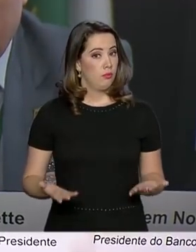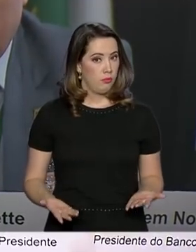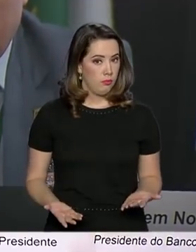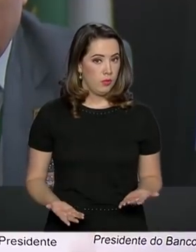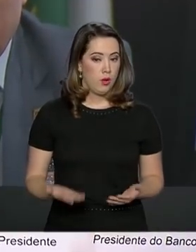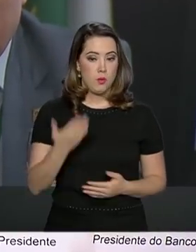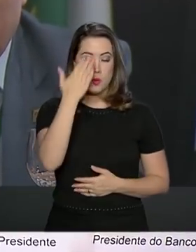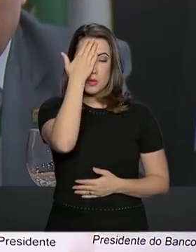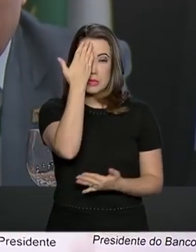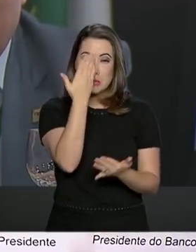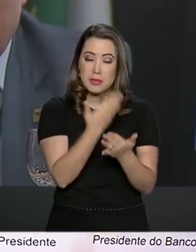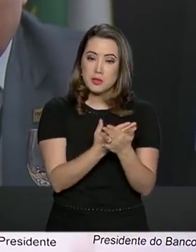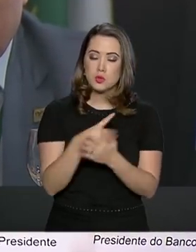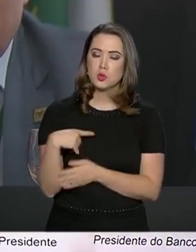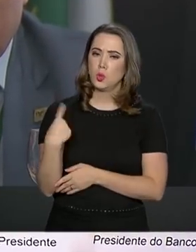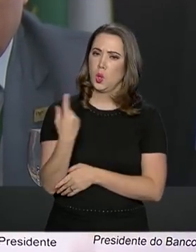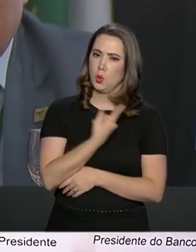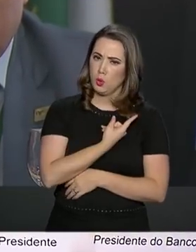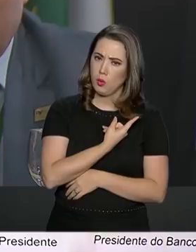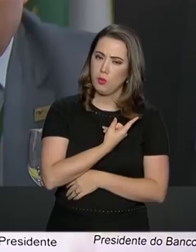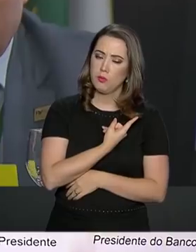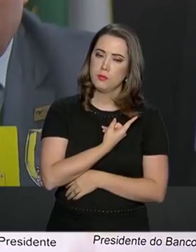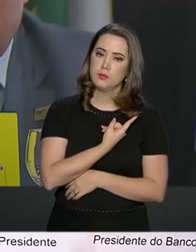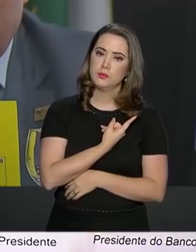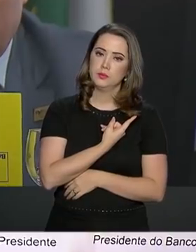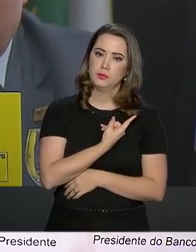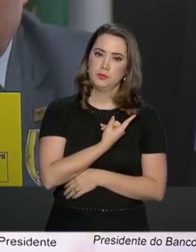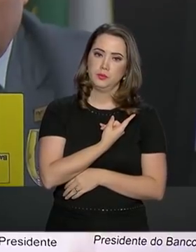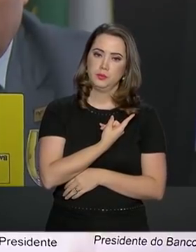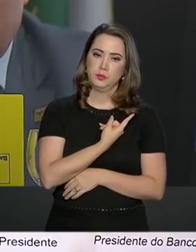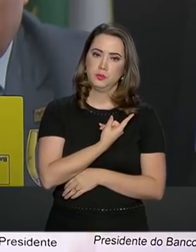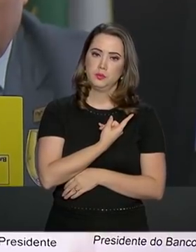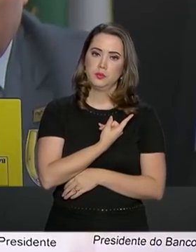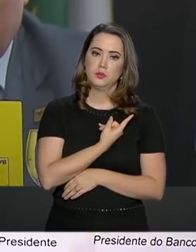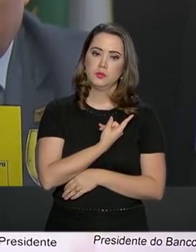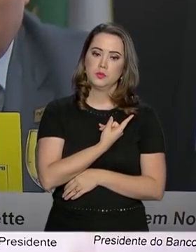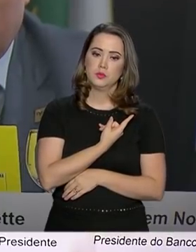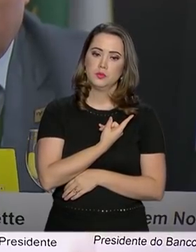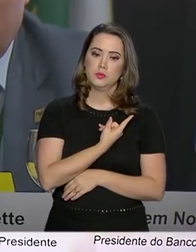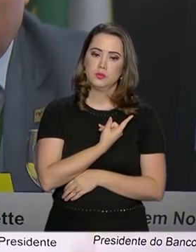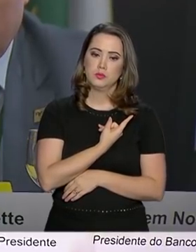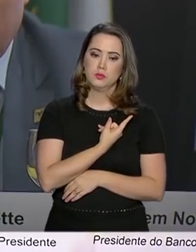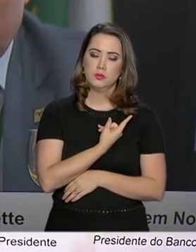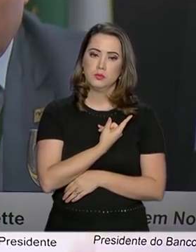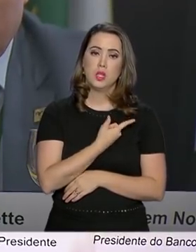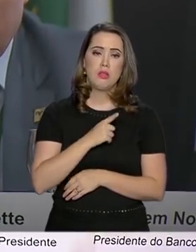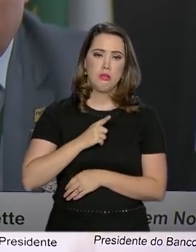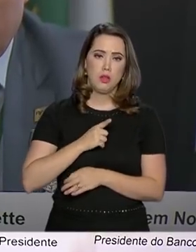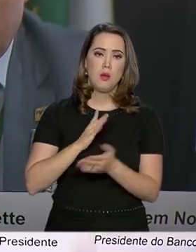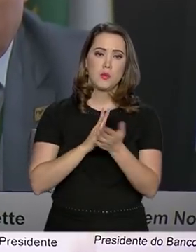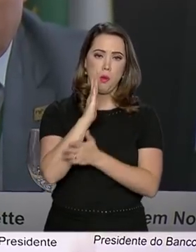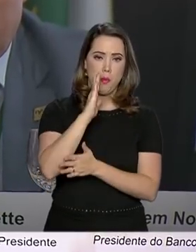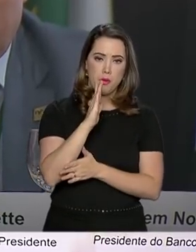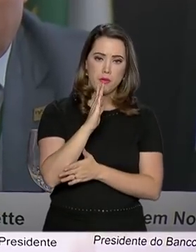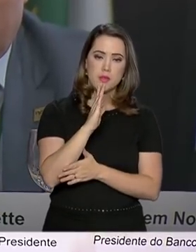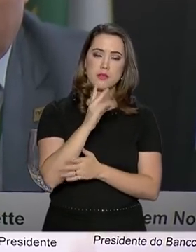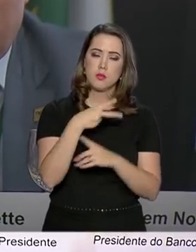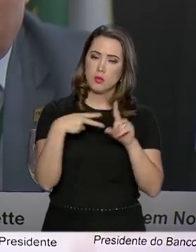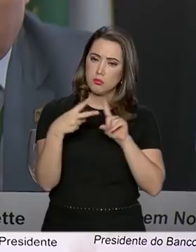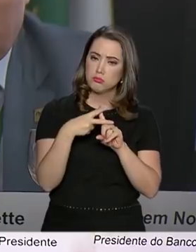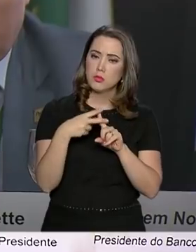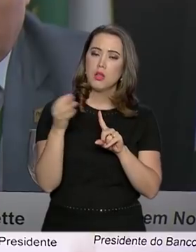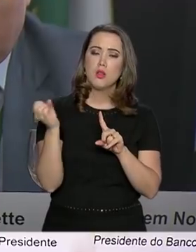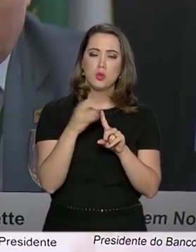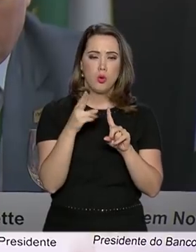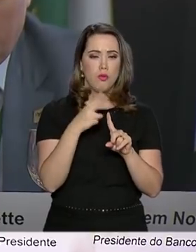que seremos, teremos a reforma aprovada, porque